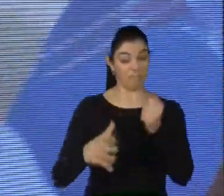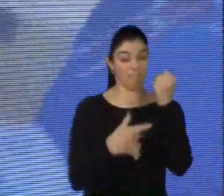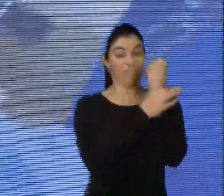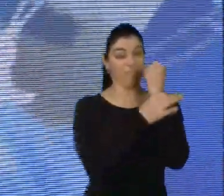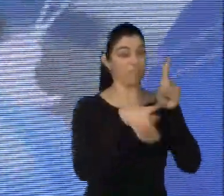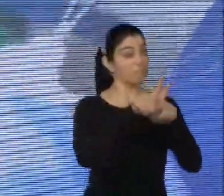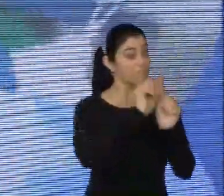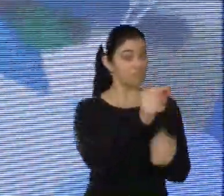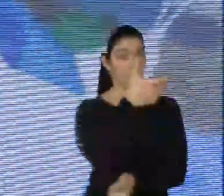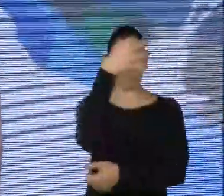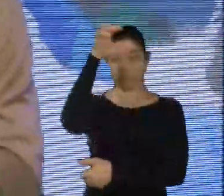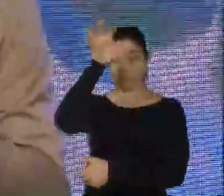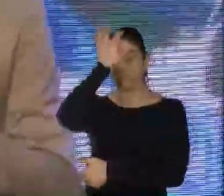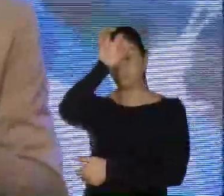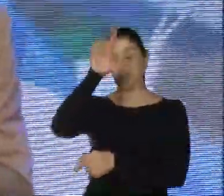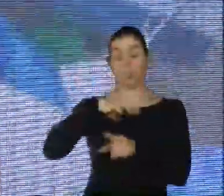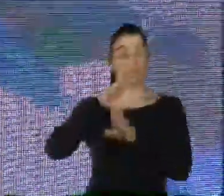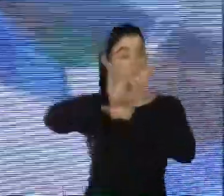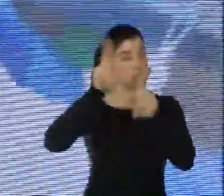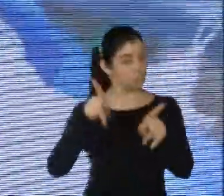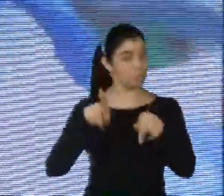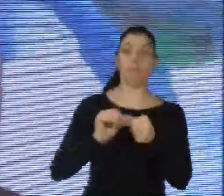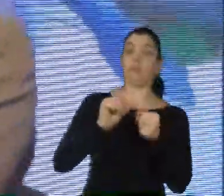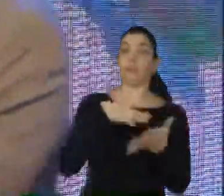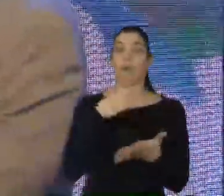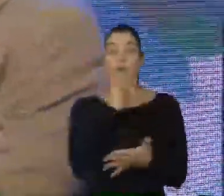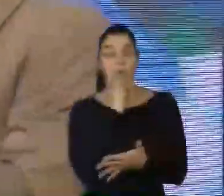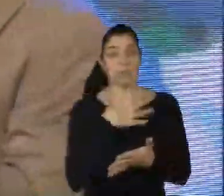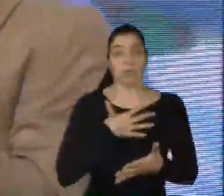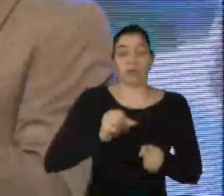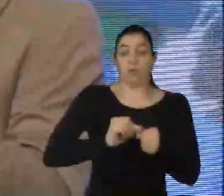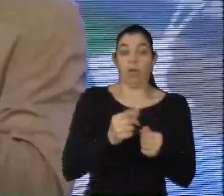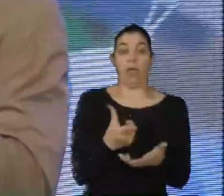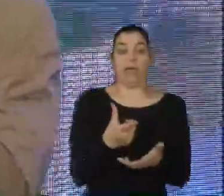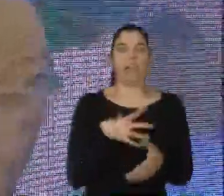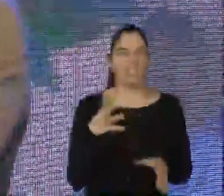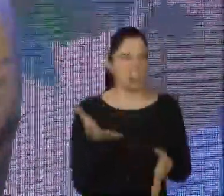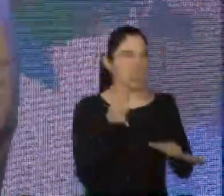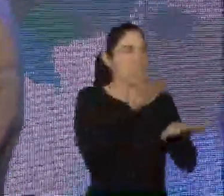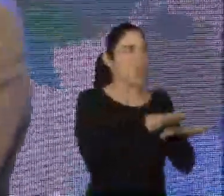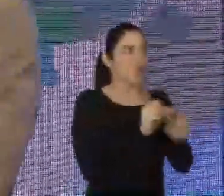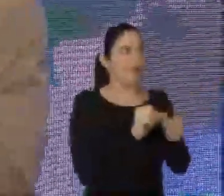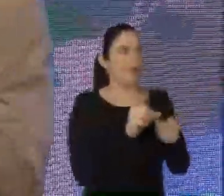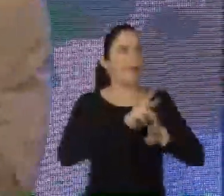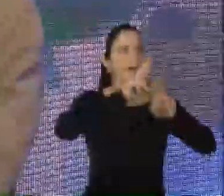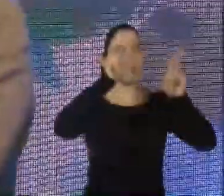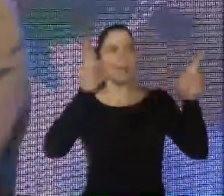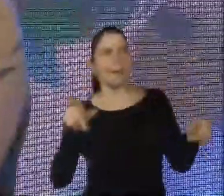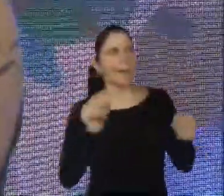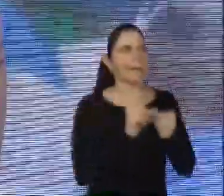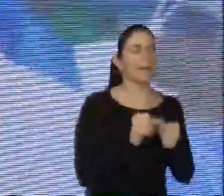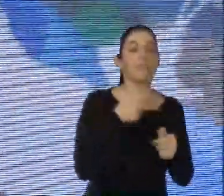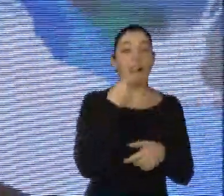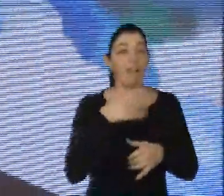potencialização. Portanto, a ideia de, de fato, incluir, e eu amei aquela ideia que foi falada, se diversidade, a festa, incluir,